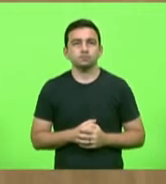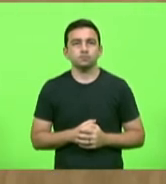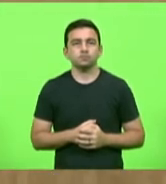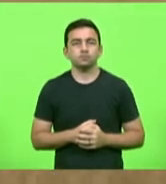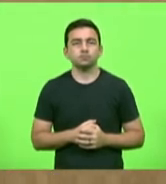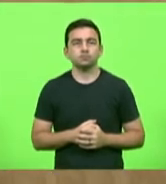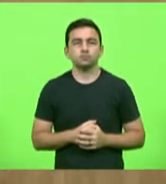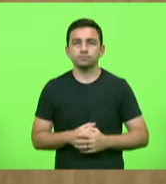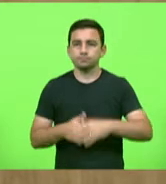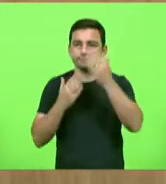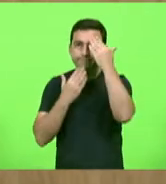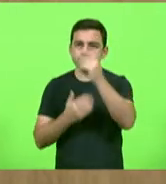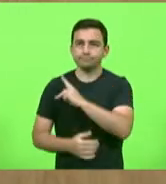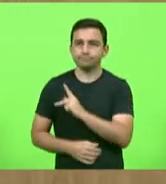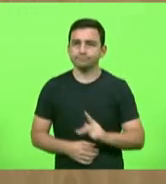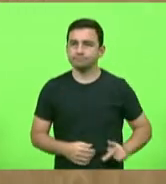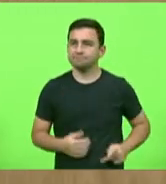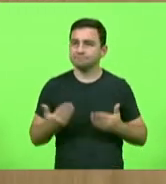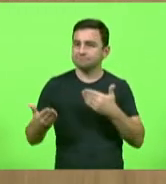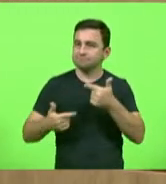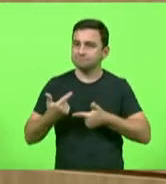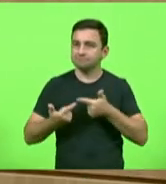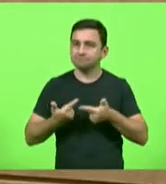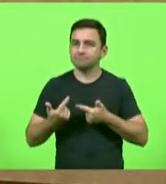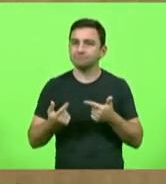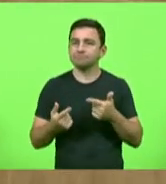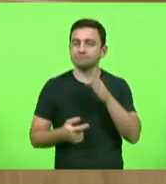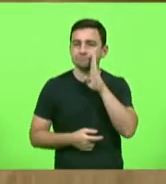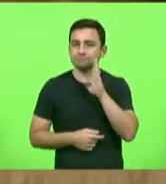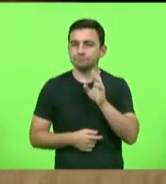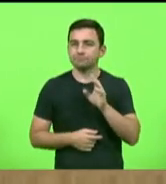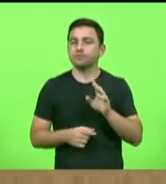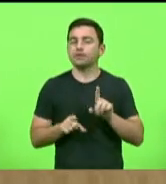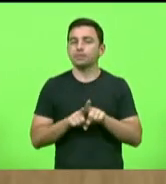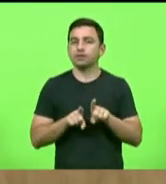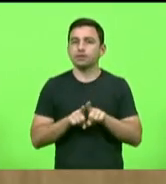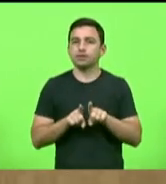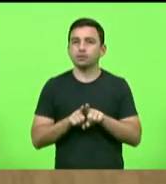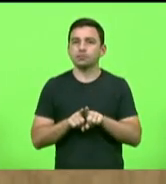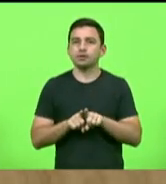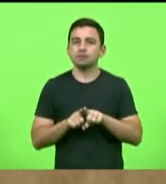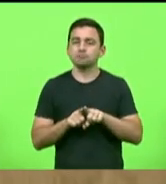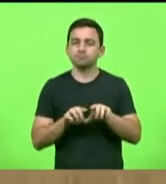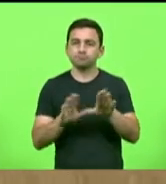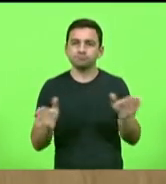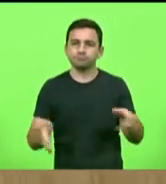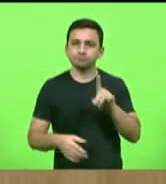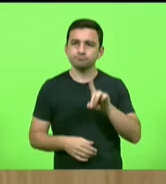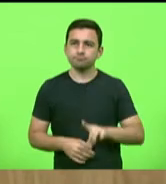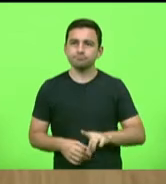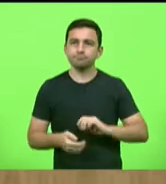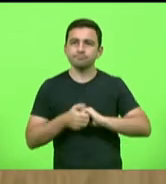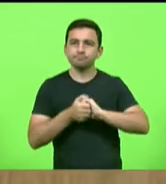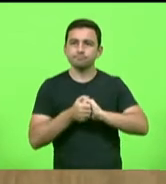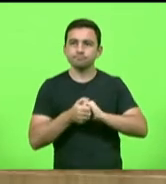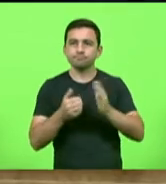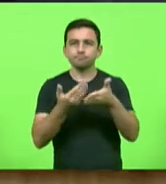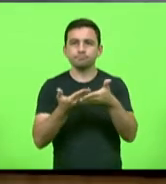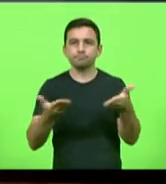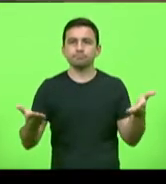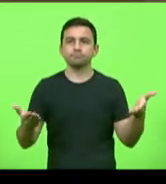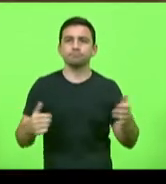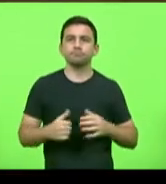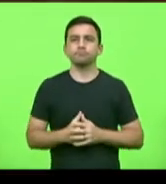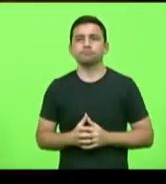Obrigado presidente em exercício deputado Nilson Berlanda mesa diretora cumprimentando a vossa excelência cumprimento